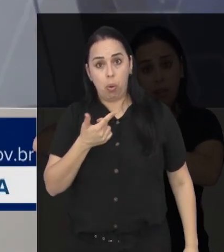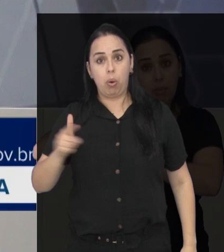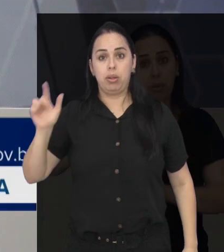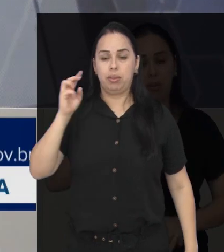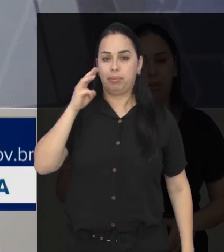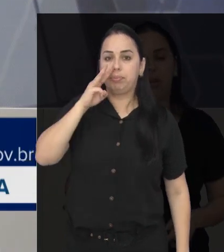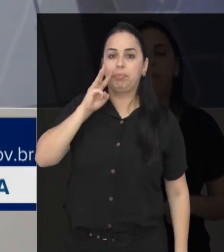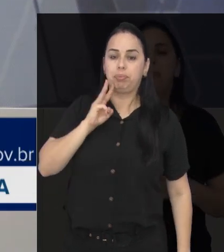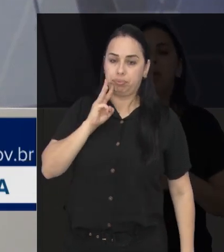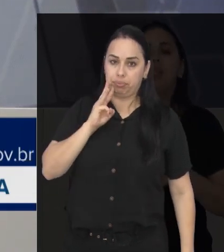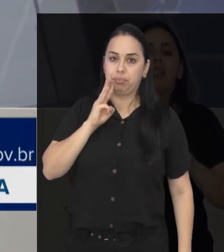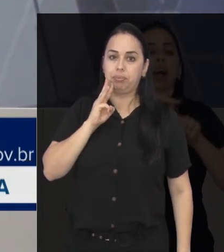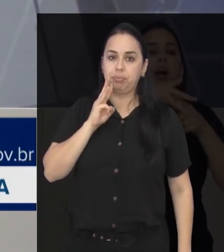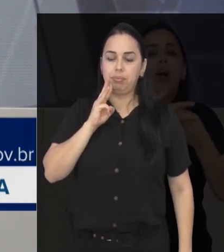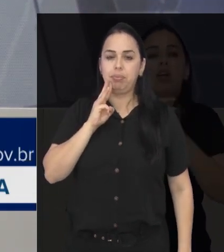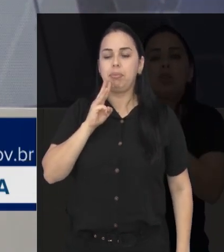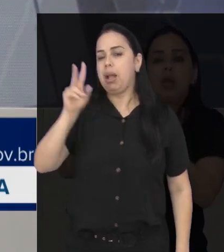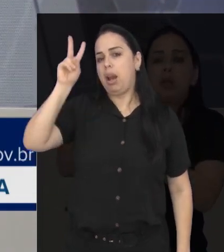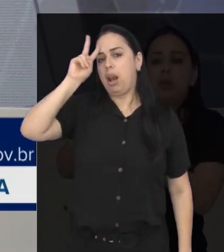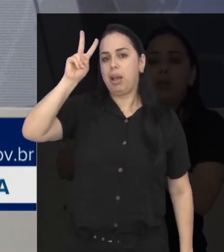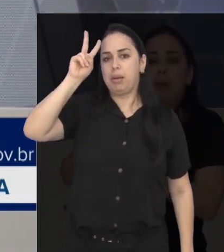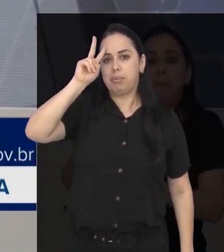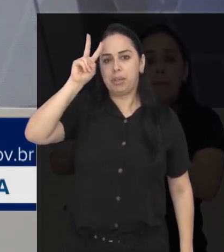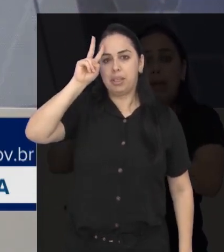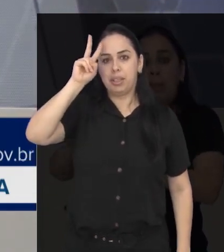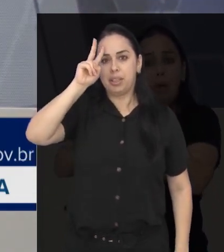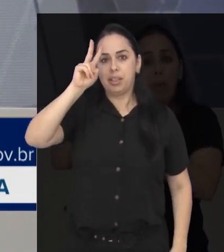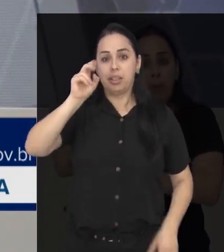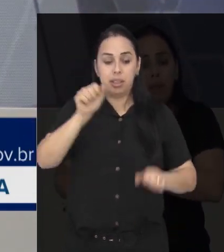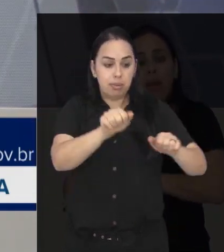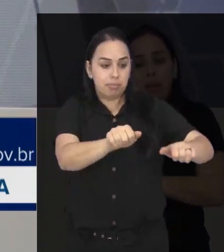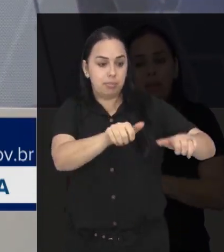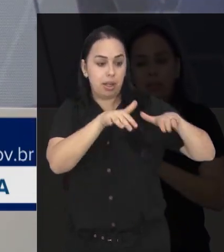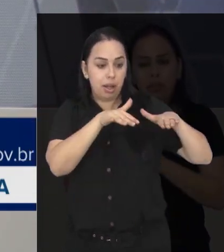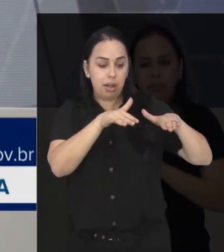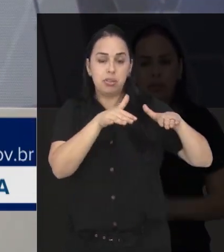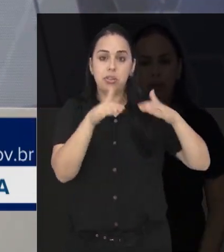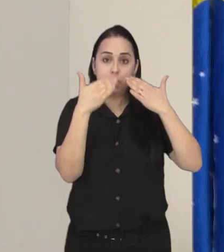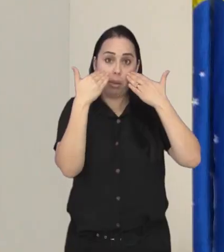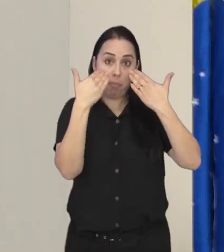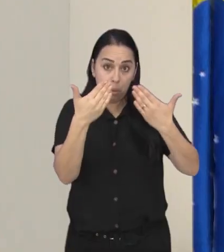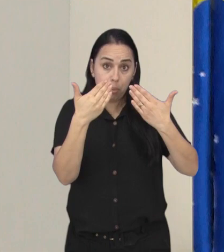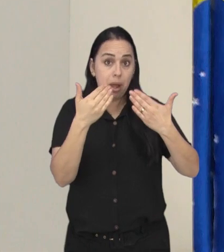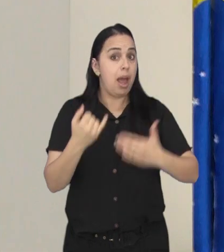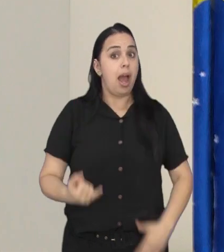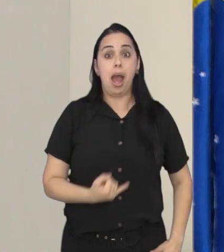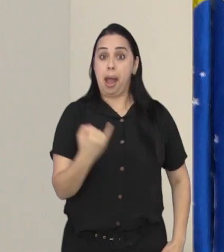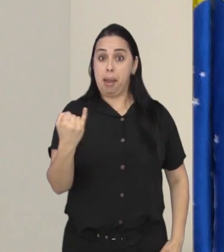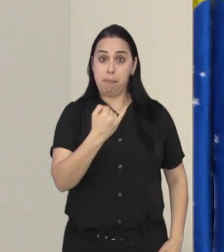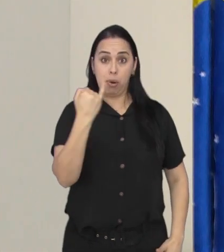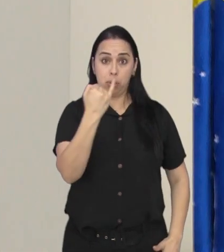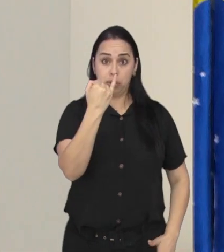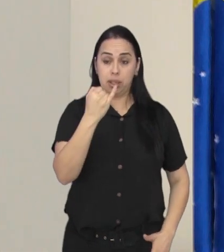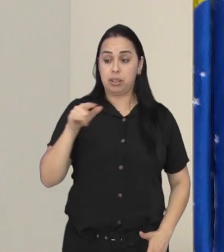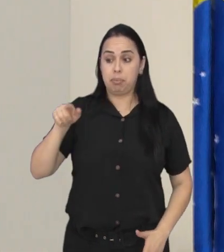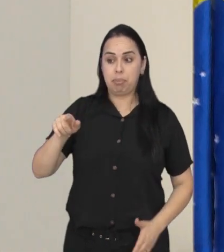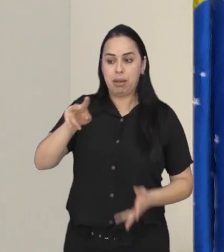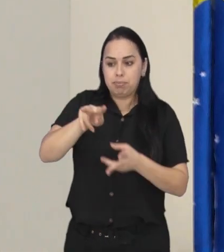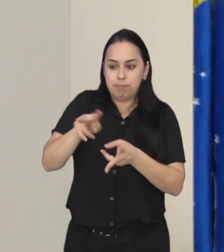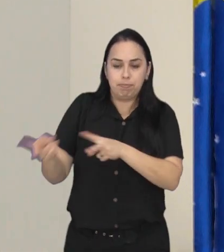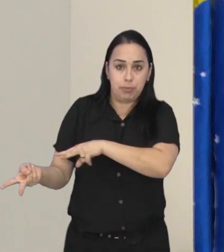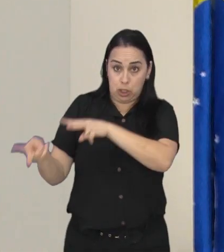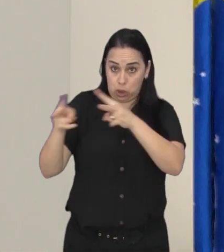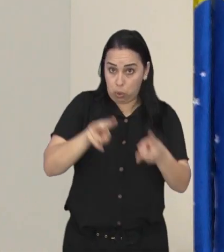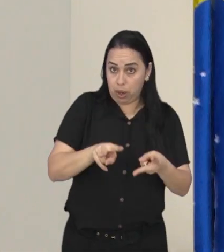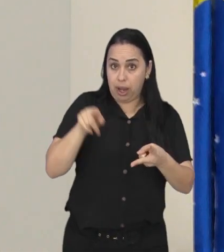o vereador Walter Hayashi. O parlamentar reforçou a importância de realização de audiências públicas para discutir o processo de concessão do mercado